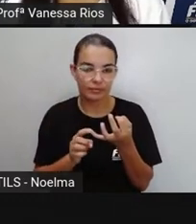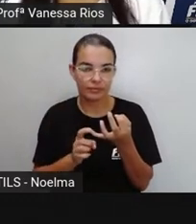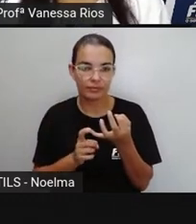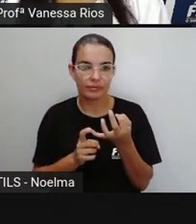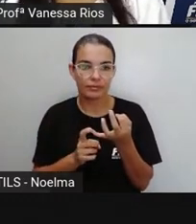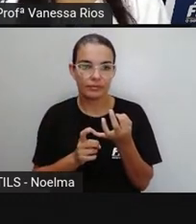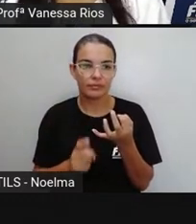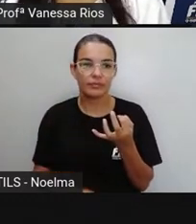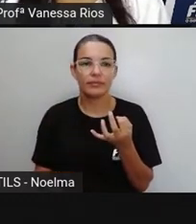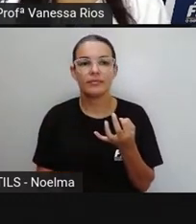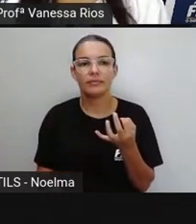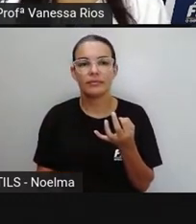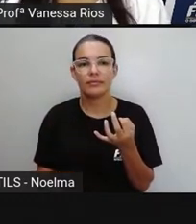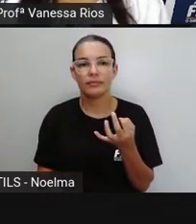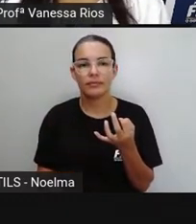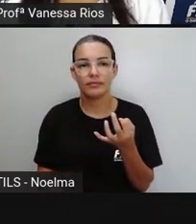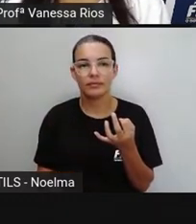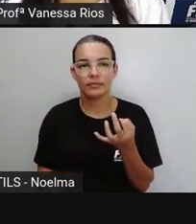Lâmpada.